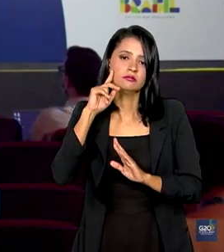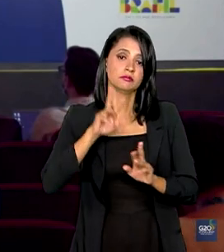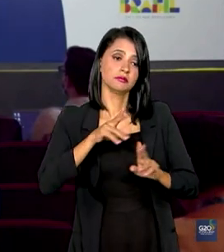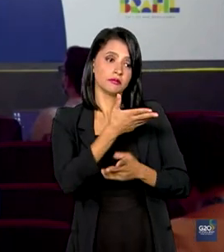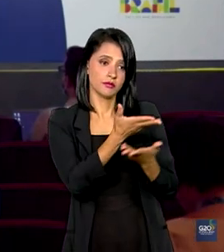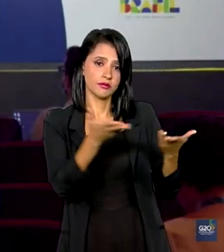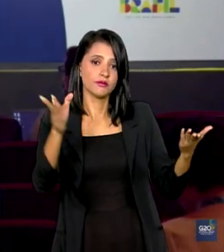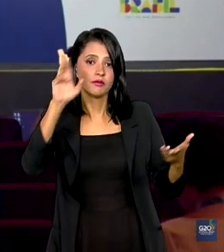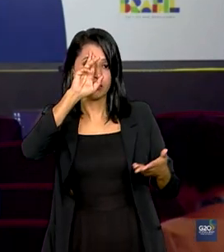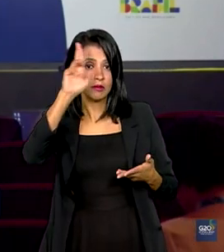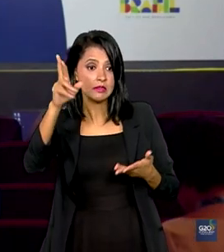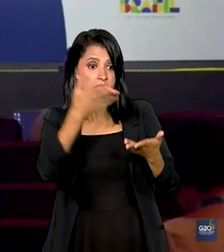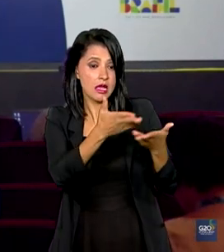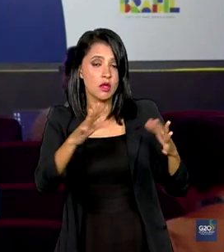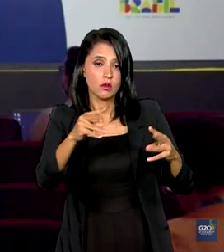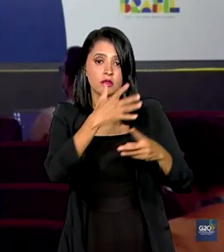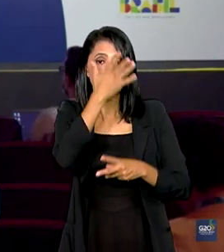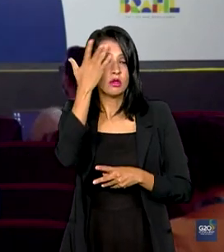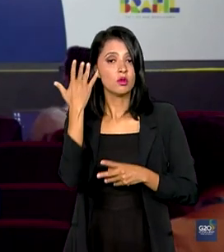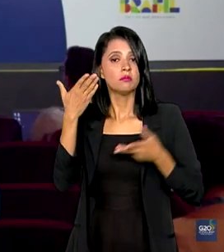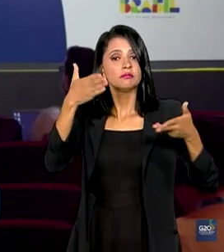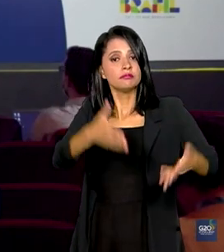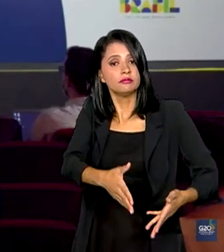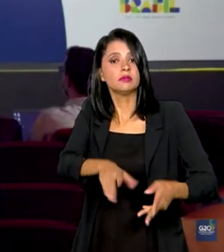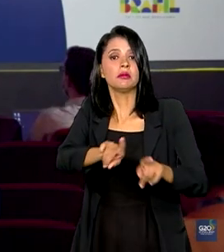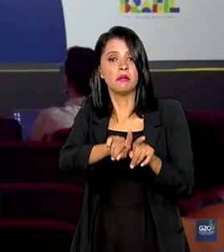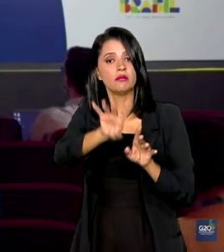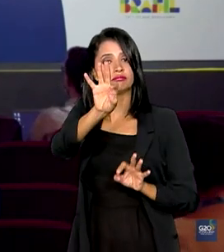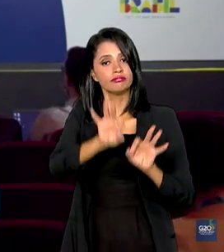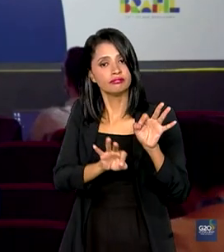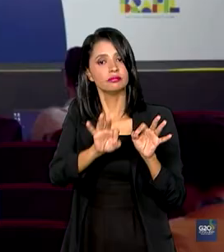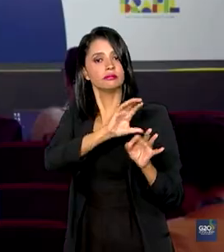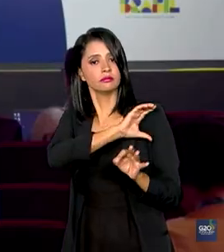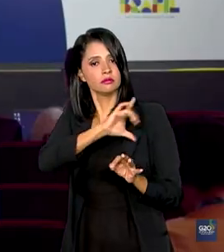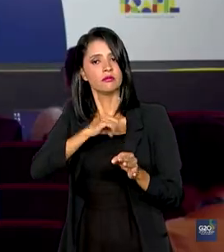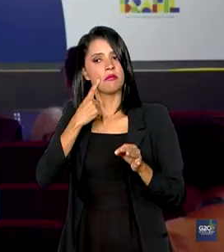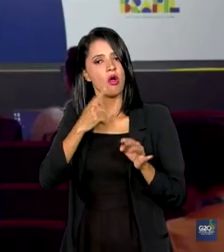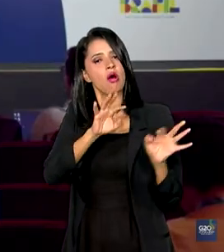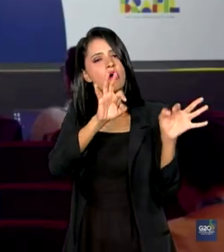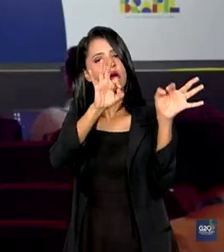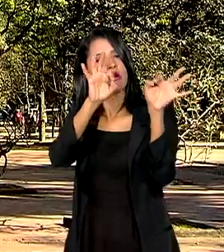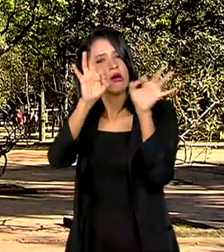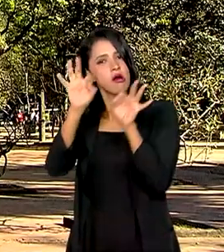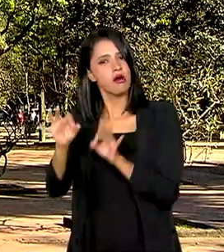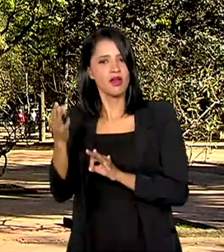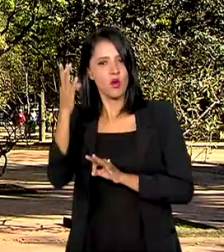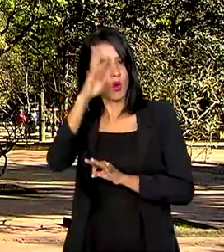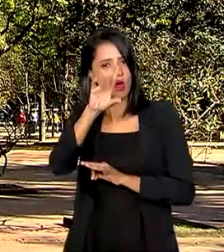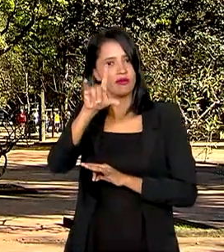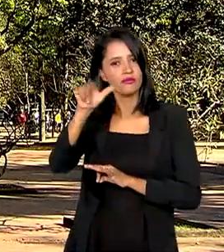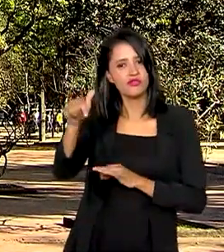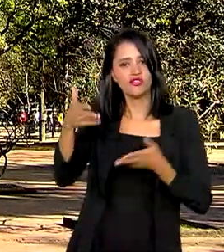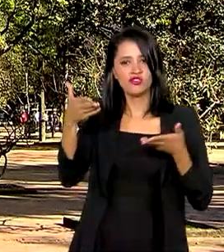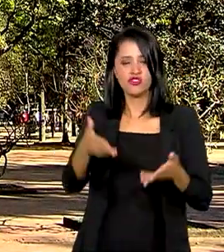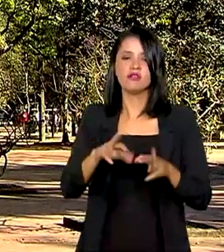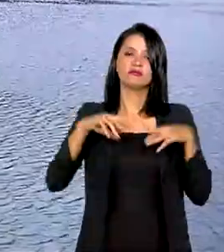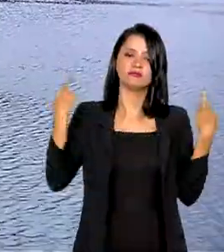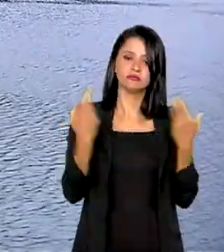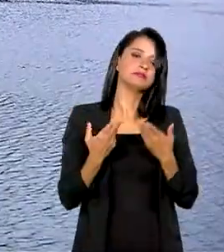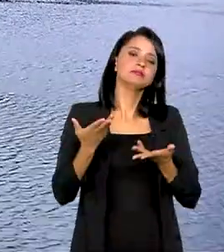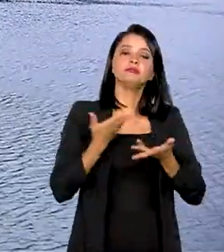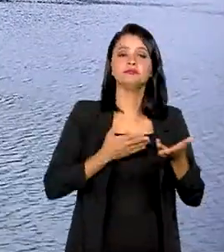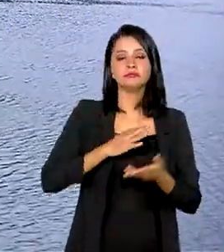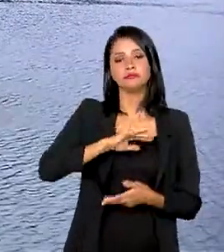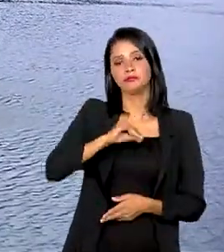também todos os participantes e organizadores possam apreciar um pouco ao longo desses quatro dias de reunião